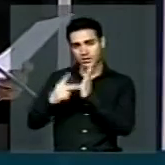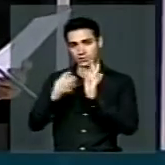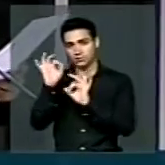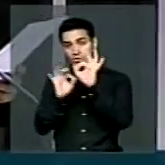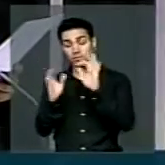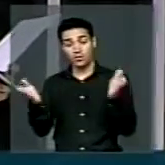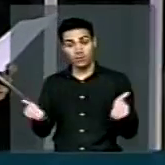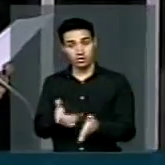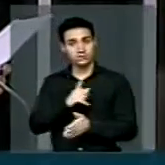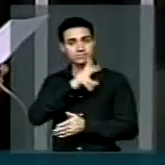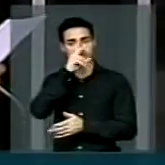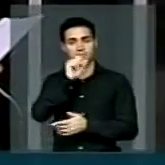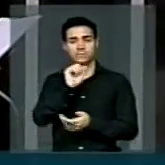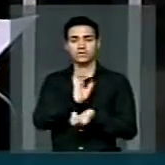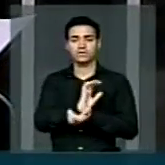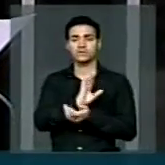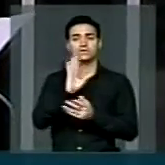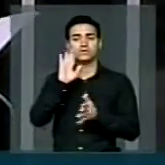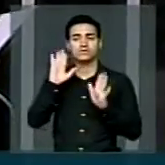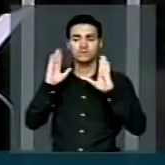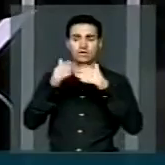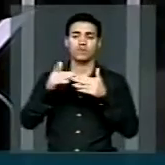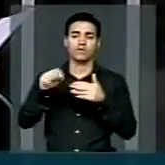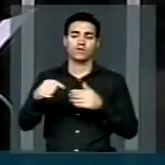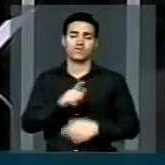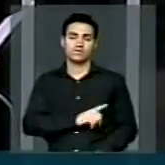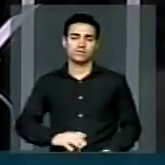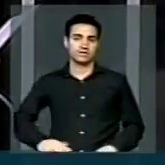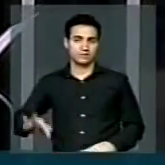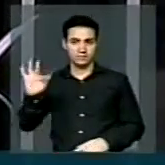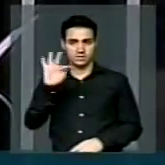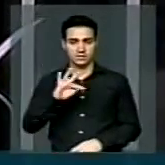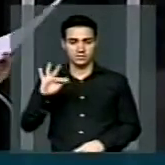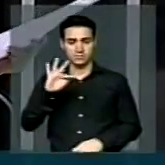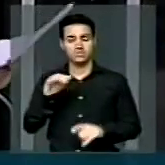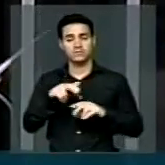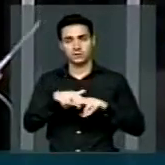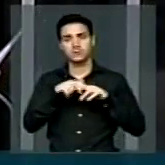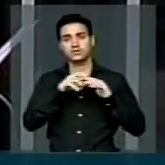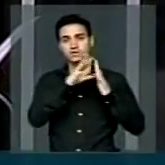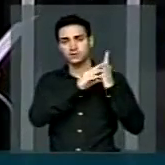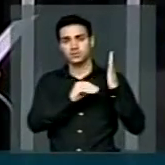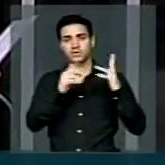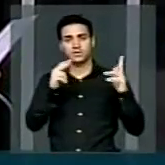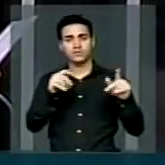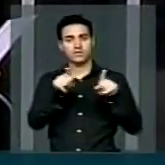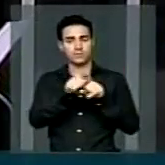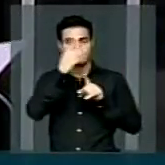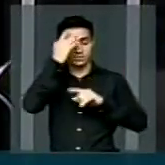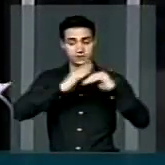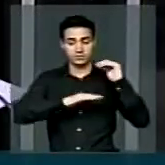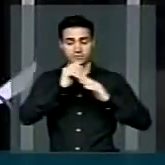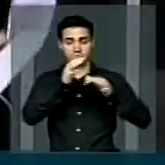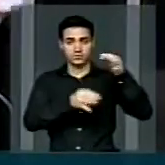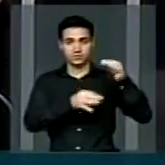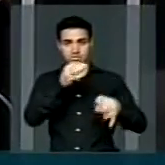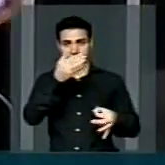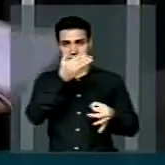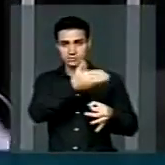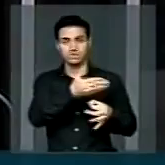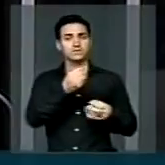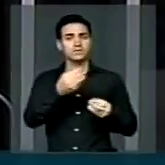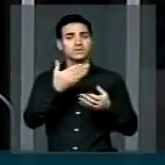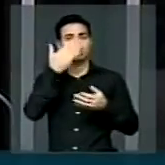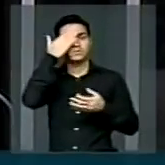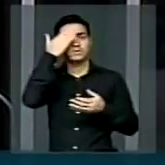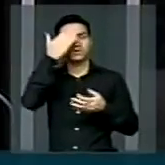hoje, fortemente centralizados na União. Faço minhas as palavras do ilustre jurista constitucionalista. Muito obrigado e que